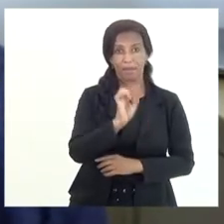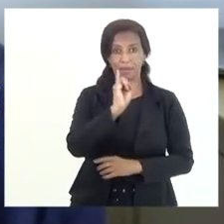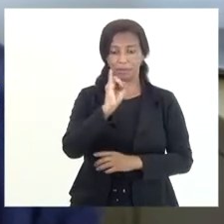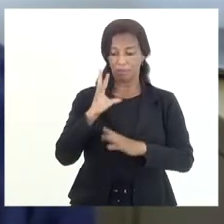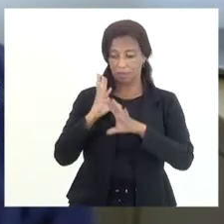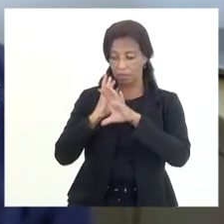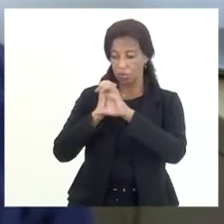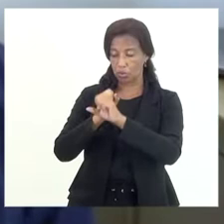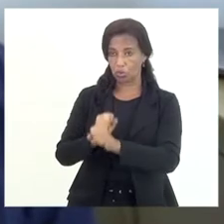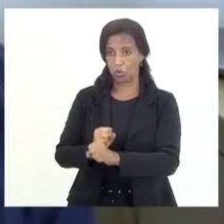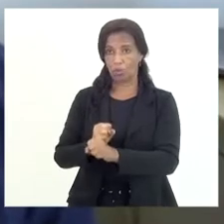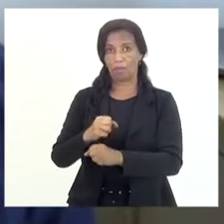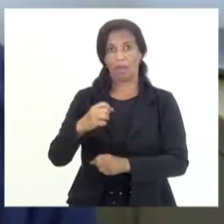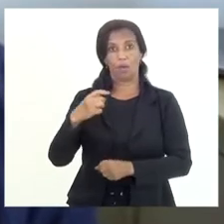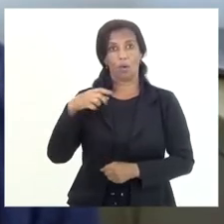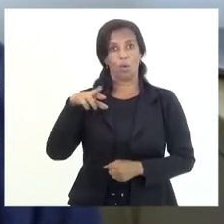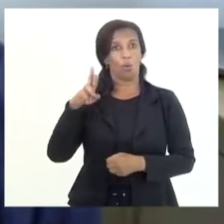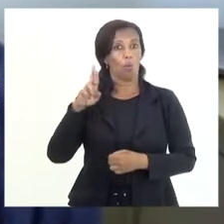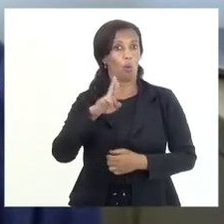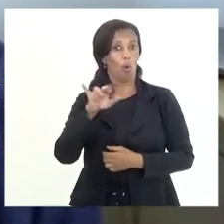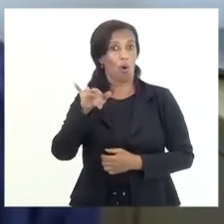ROIT, vai 3,8.